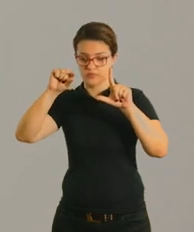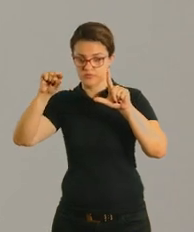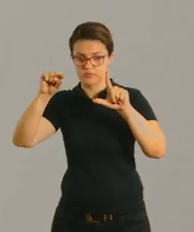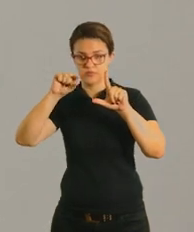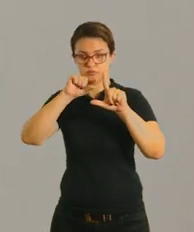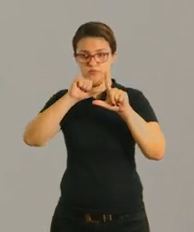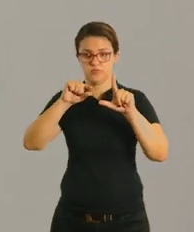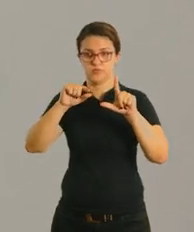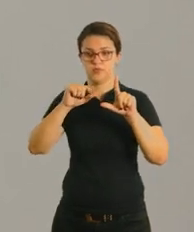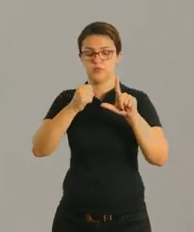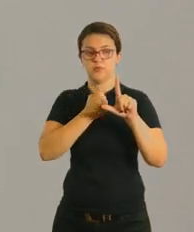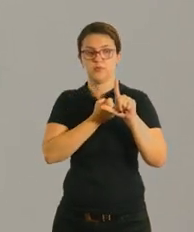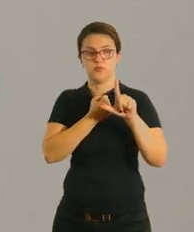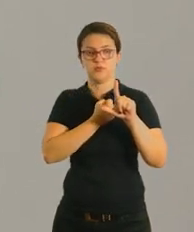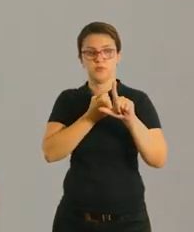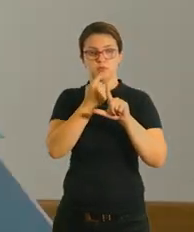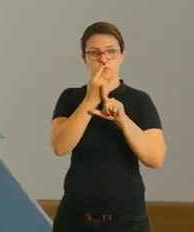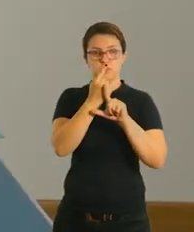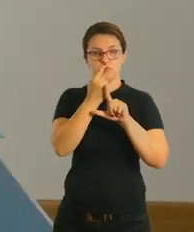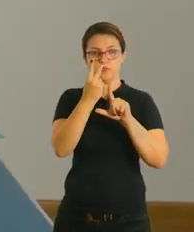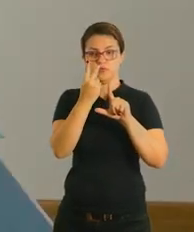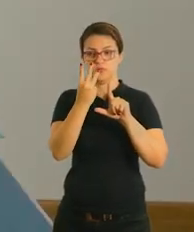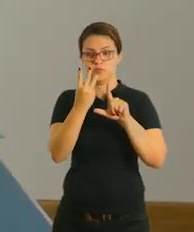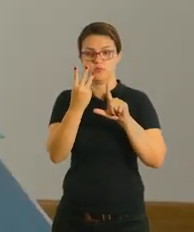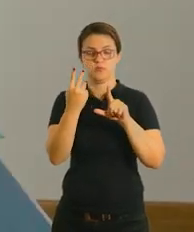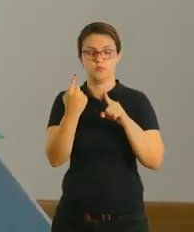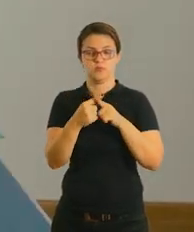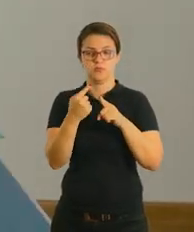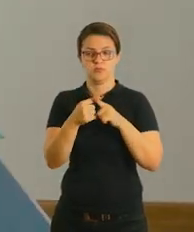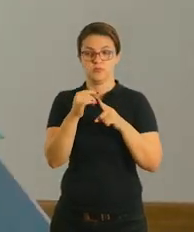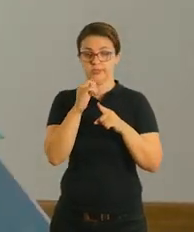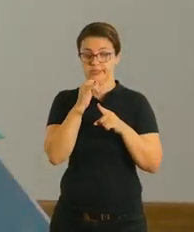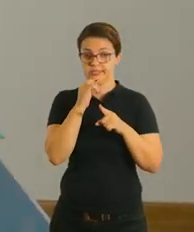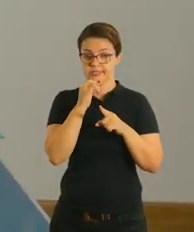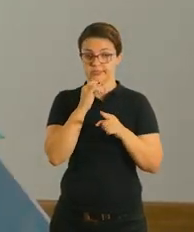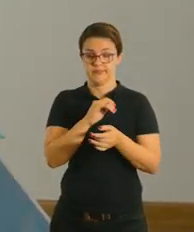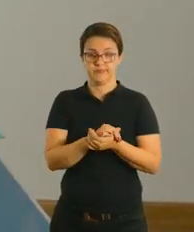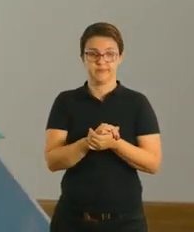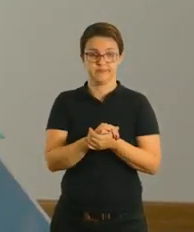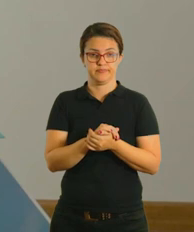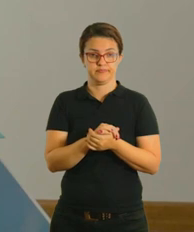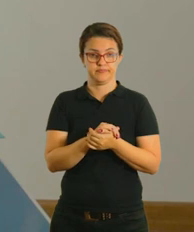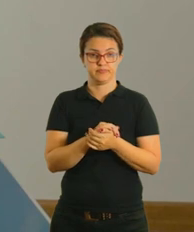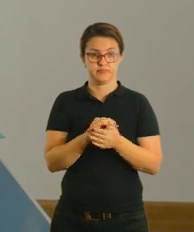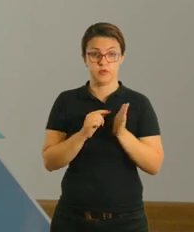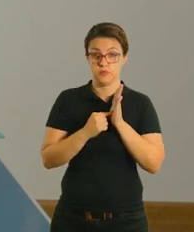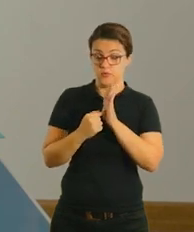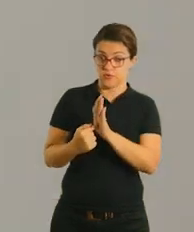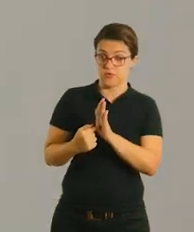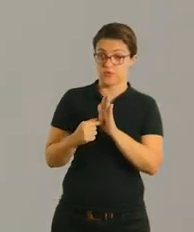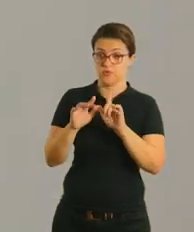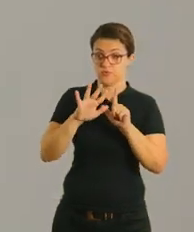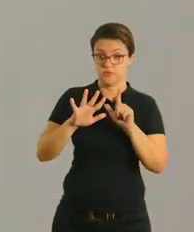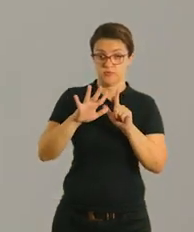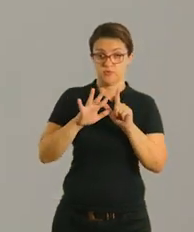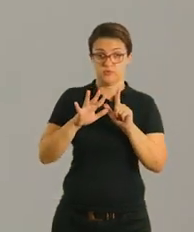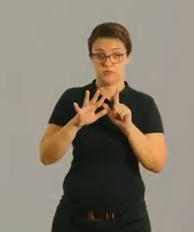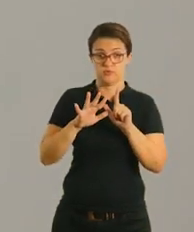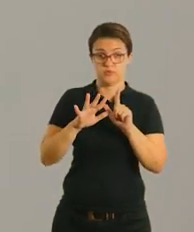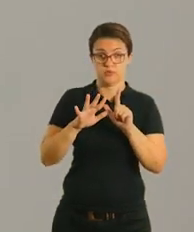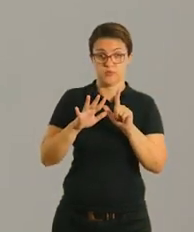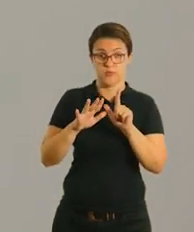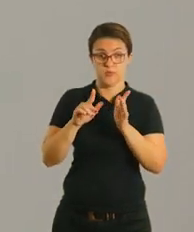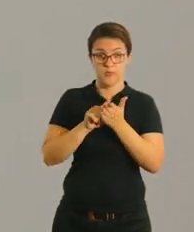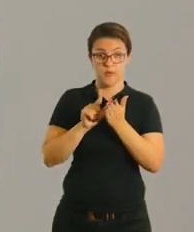um número da posição. Como assim? Cada posição que ele for vivenciar, você coloca um número atrás,